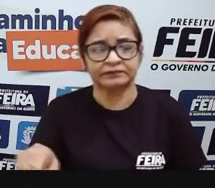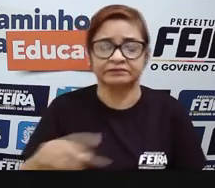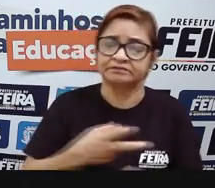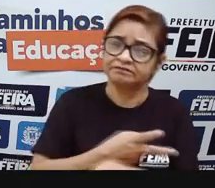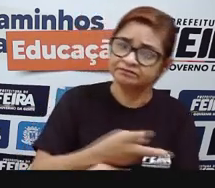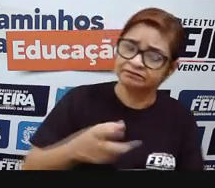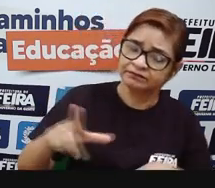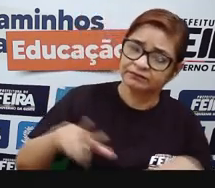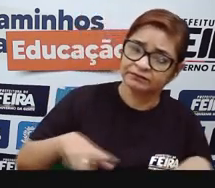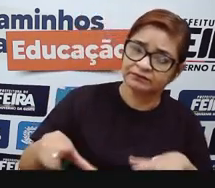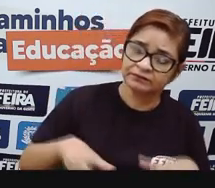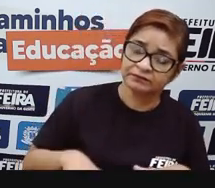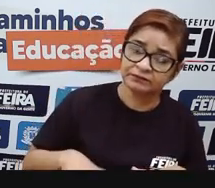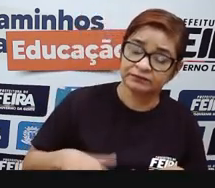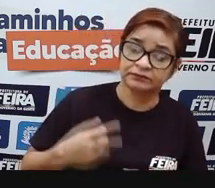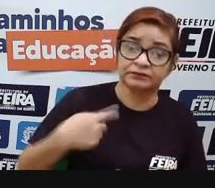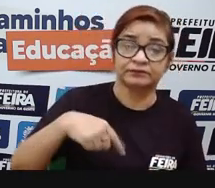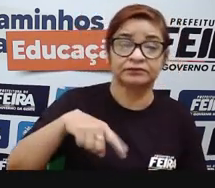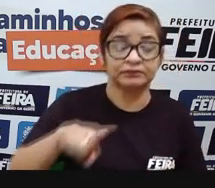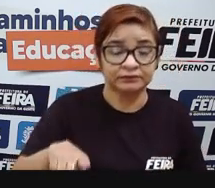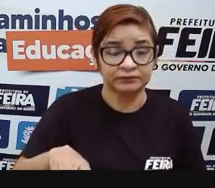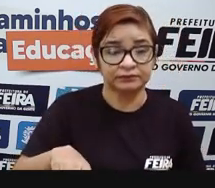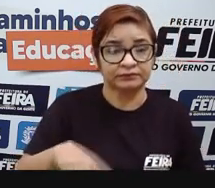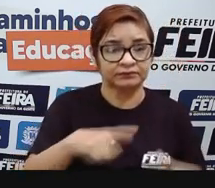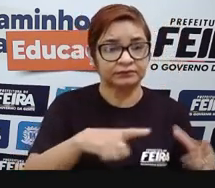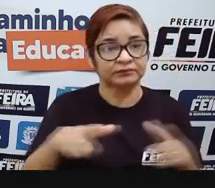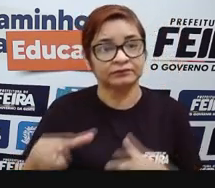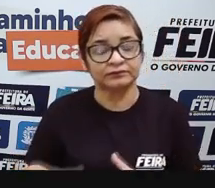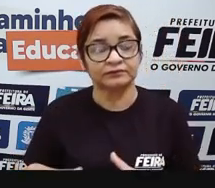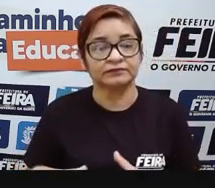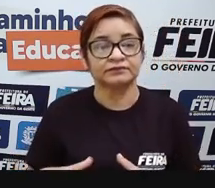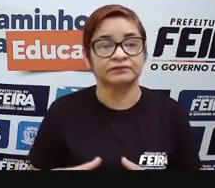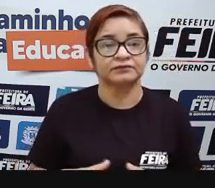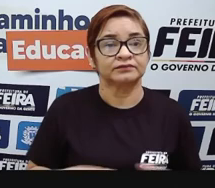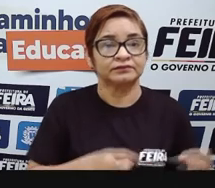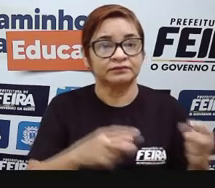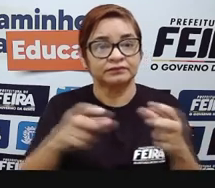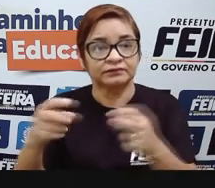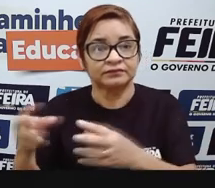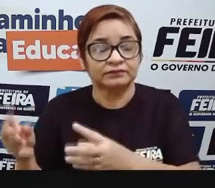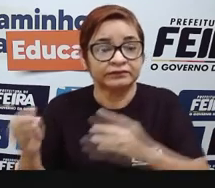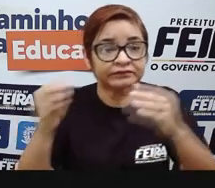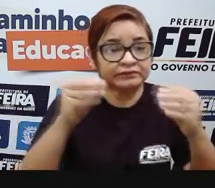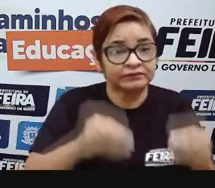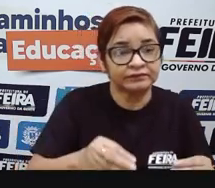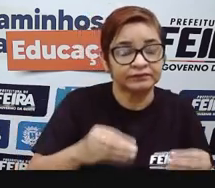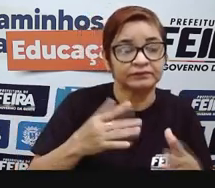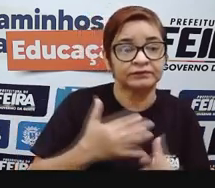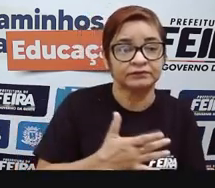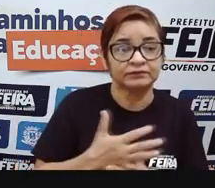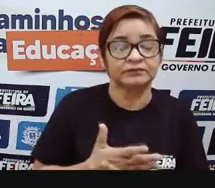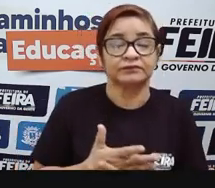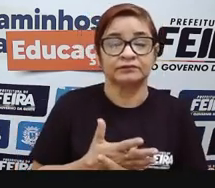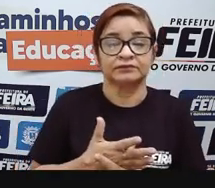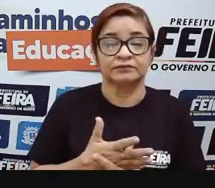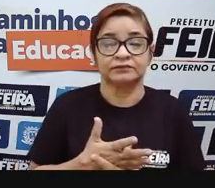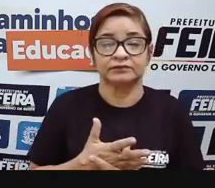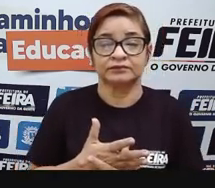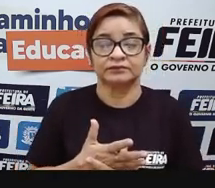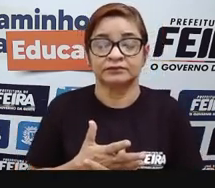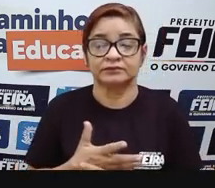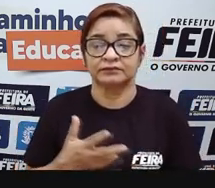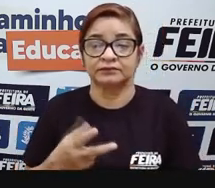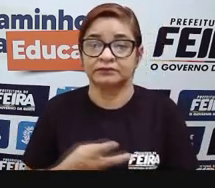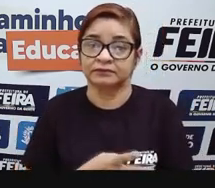pode ter no comércio da sua cidade uma forma de estar entrando, né, nessa vaga de emprego que